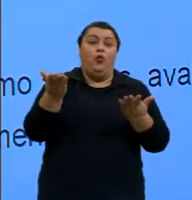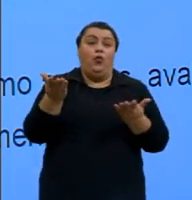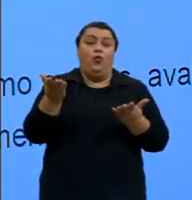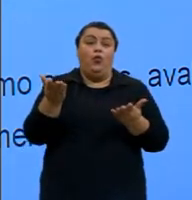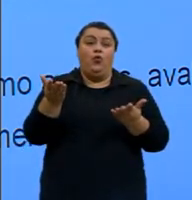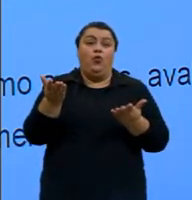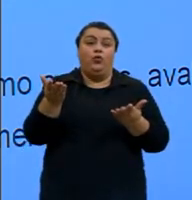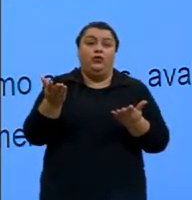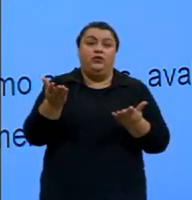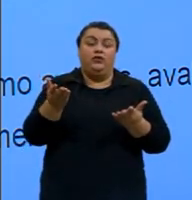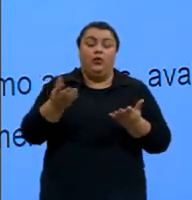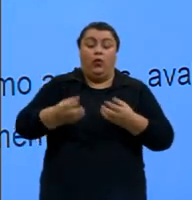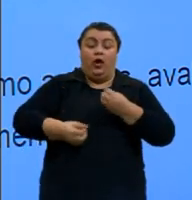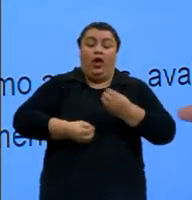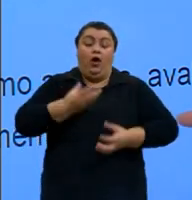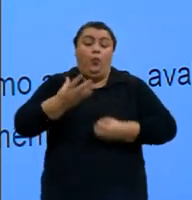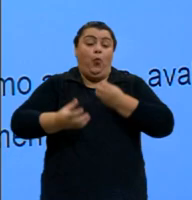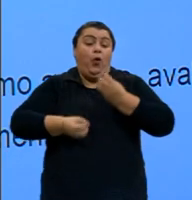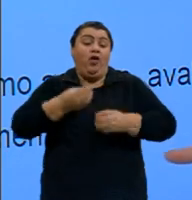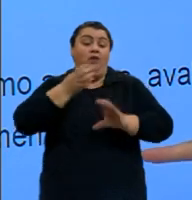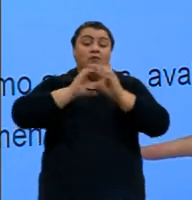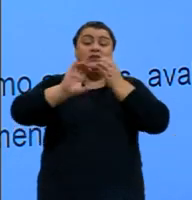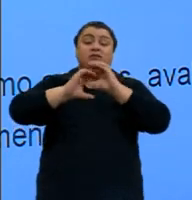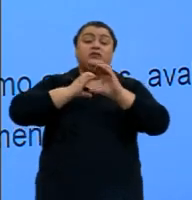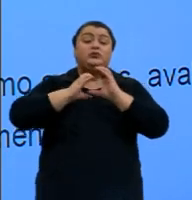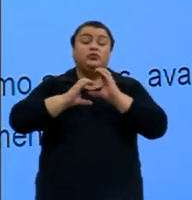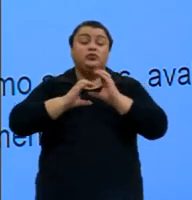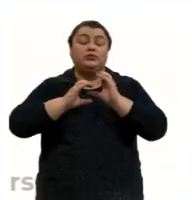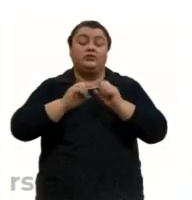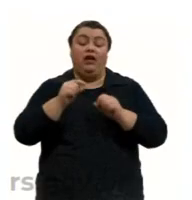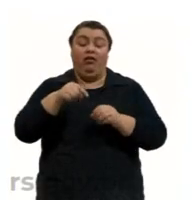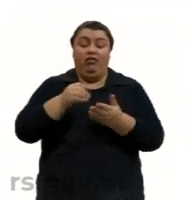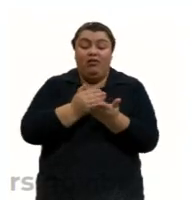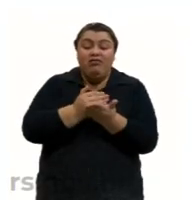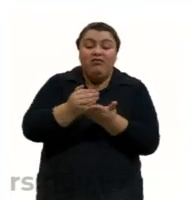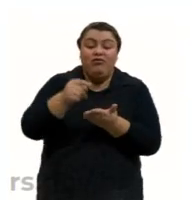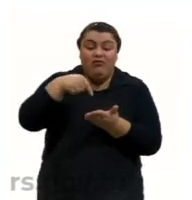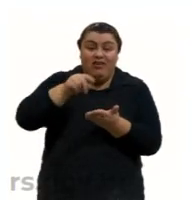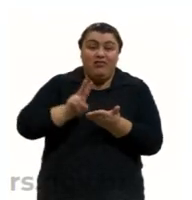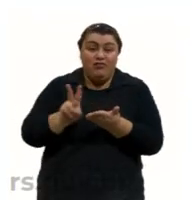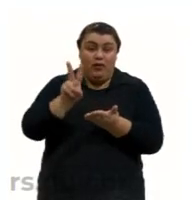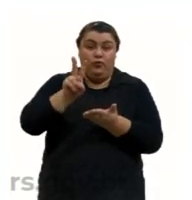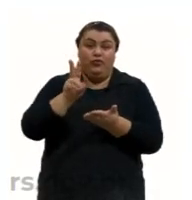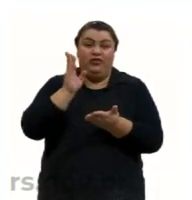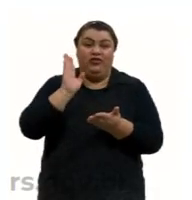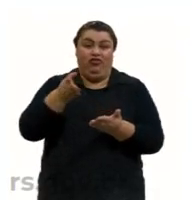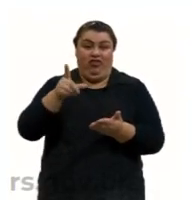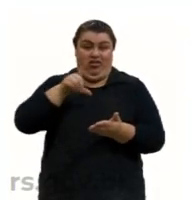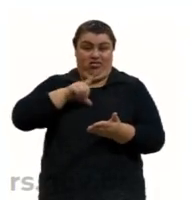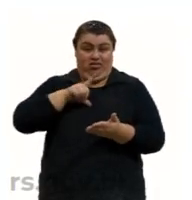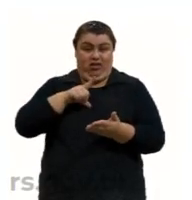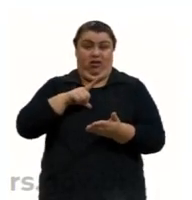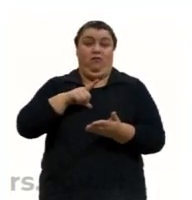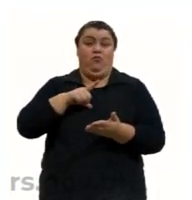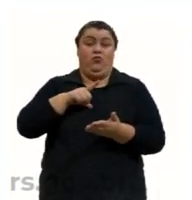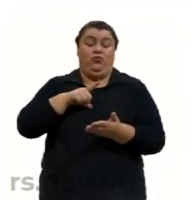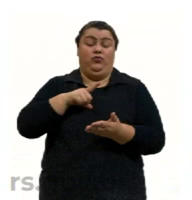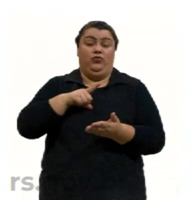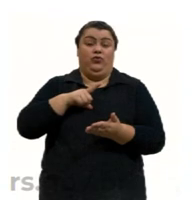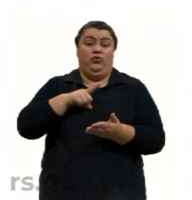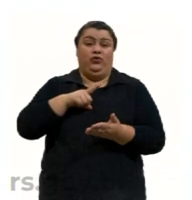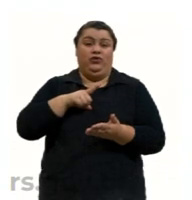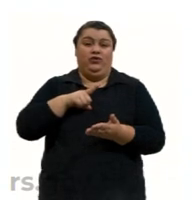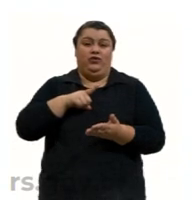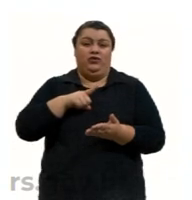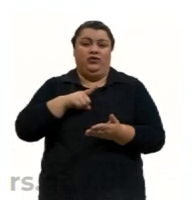são colocados valores nos poemas. E aí, a partir desses valores que nos são dados, nós chegamos à conclusão, as